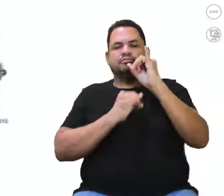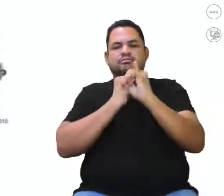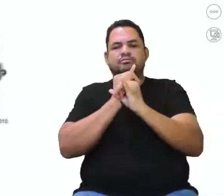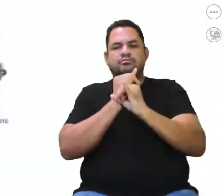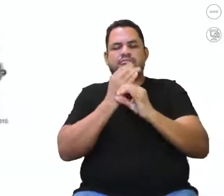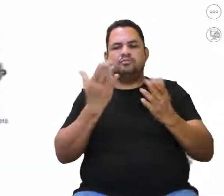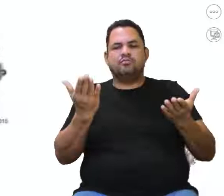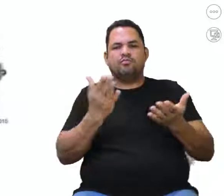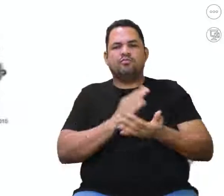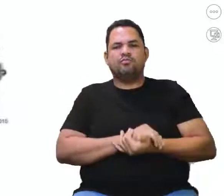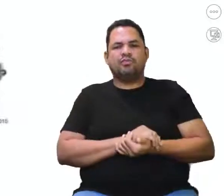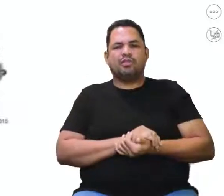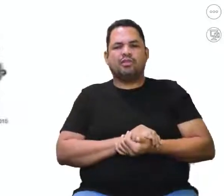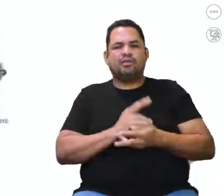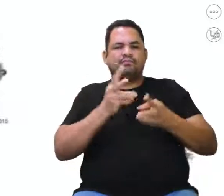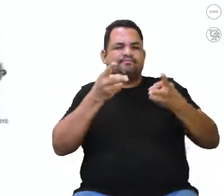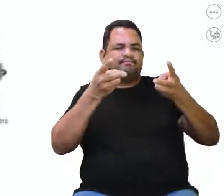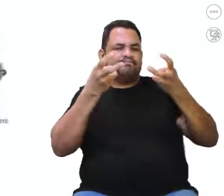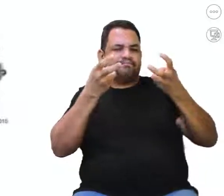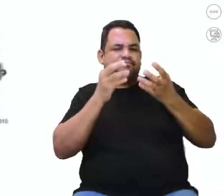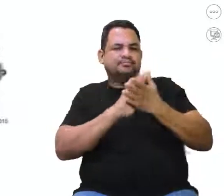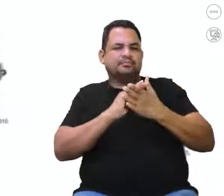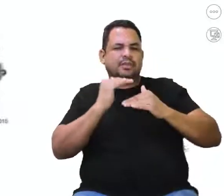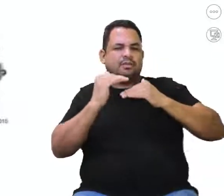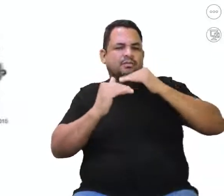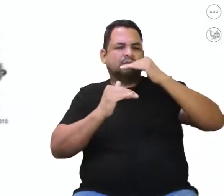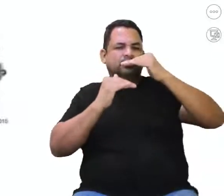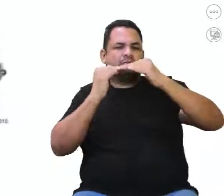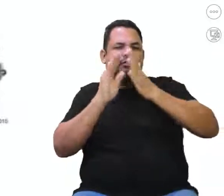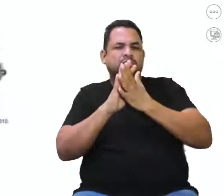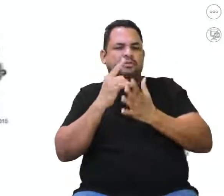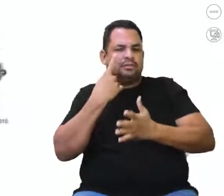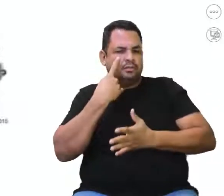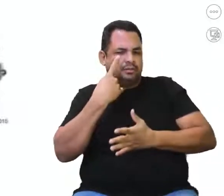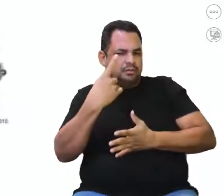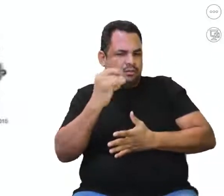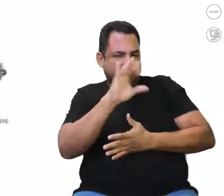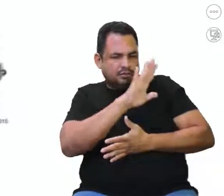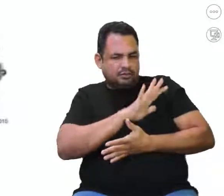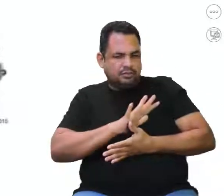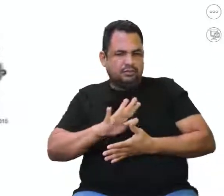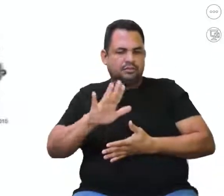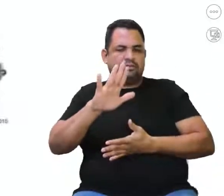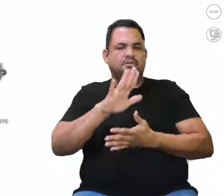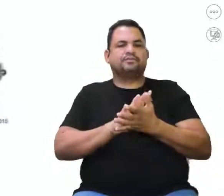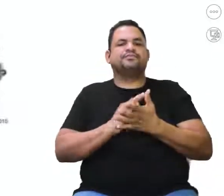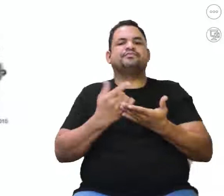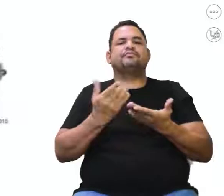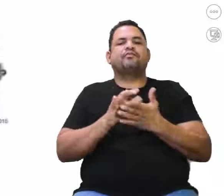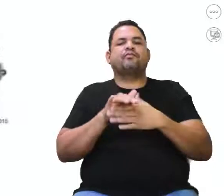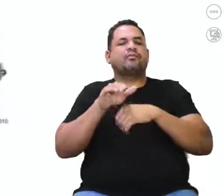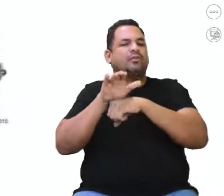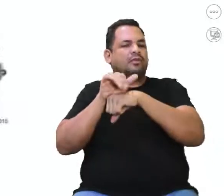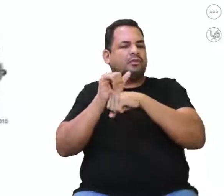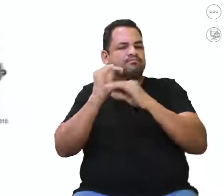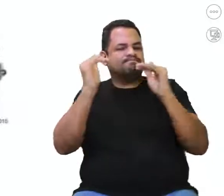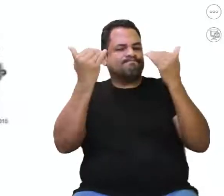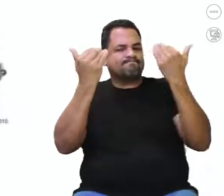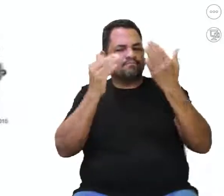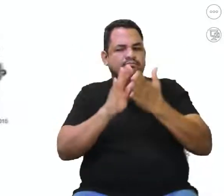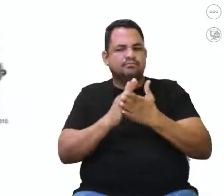percebe na imagem, né, que tem uma evolução. E essa imagem, ela é ilustrativa disso. O que eu quero chamar a atenção